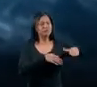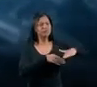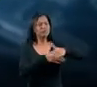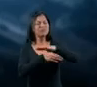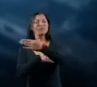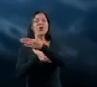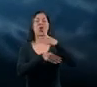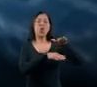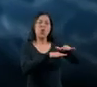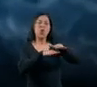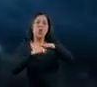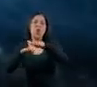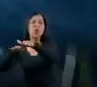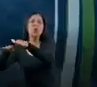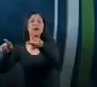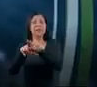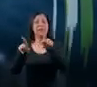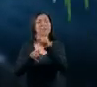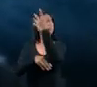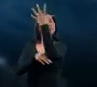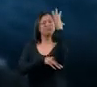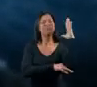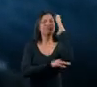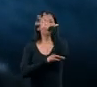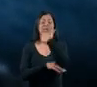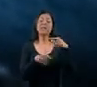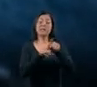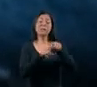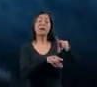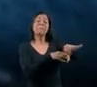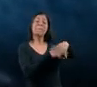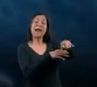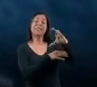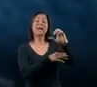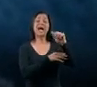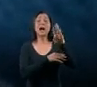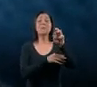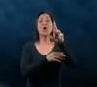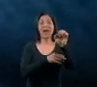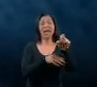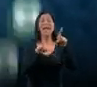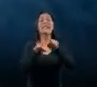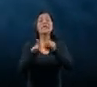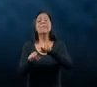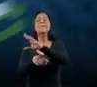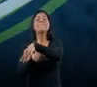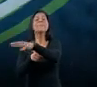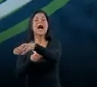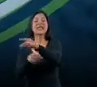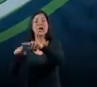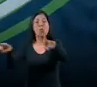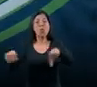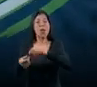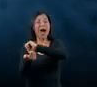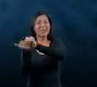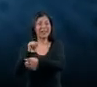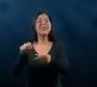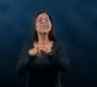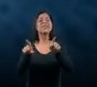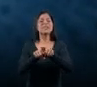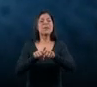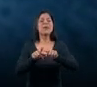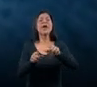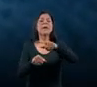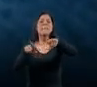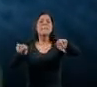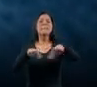estacionamentos e jardins. A construção da nova Praça do Caboré e da Praça da Quadra. A nova base da Guarda Municipal e